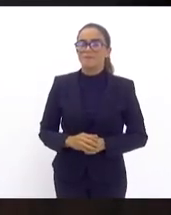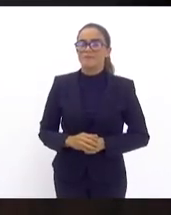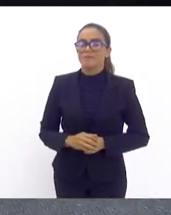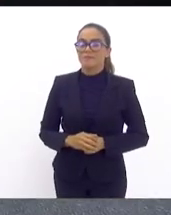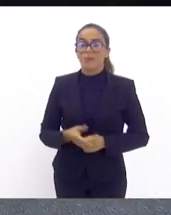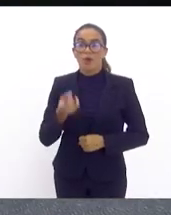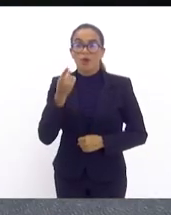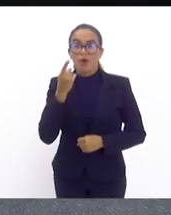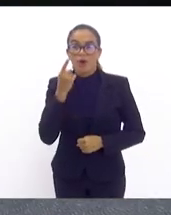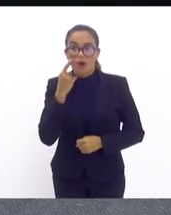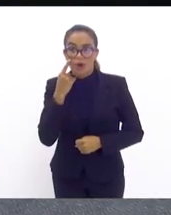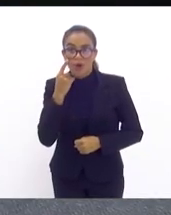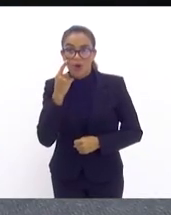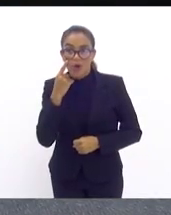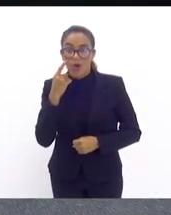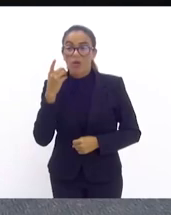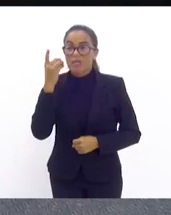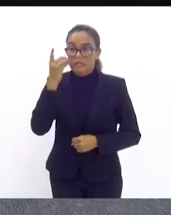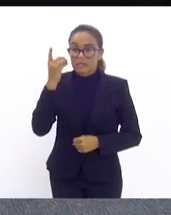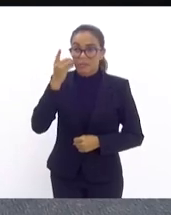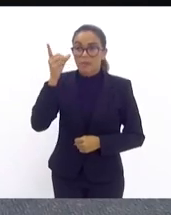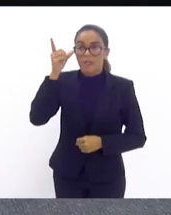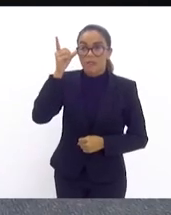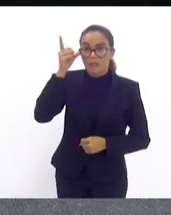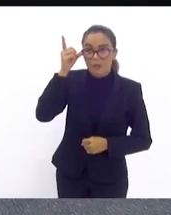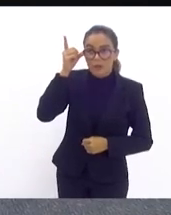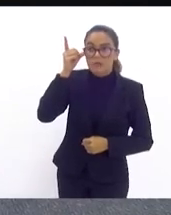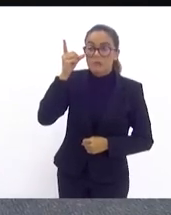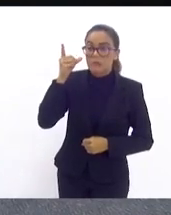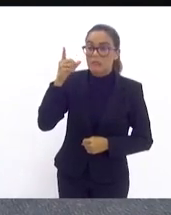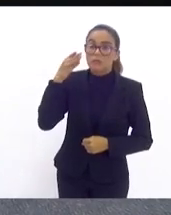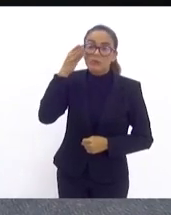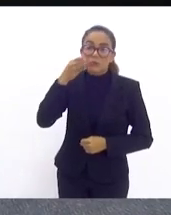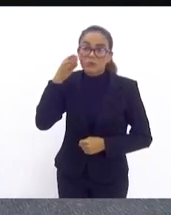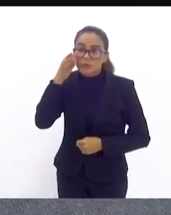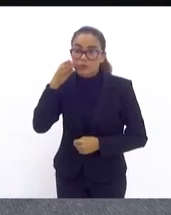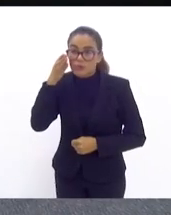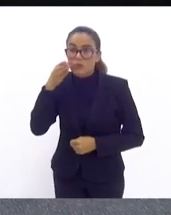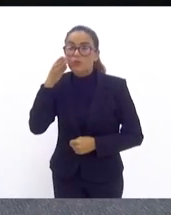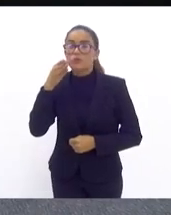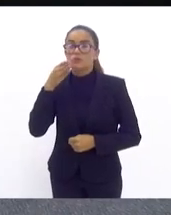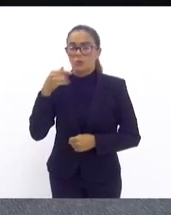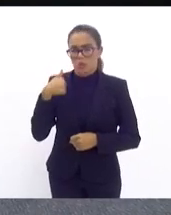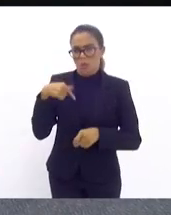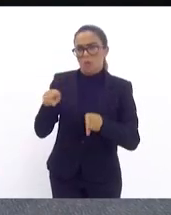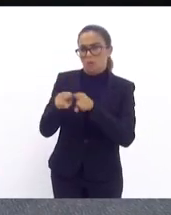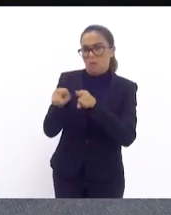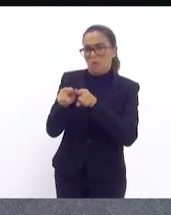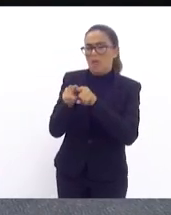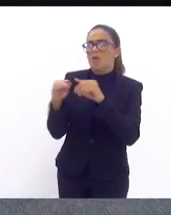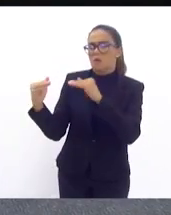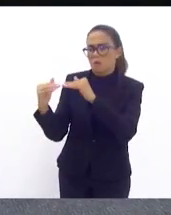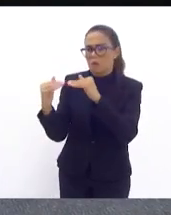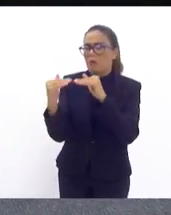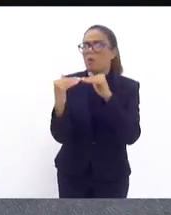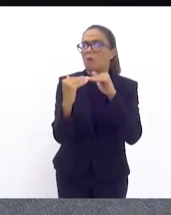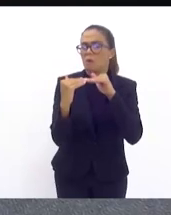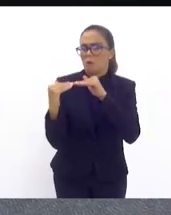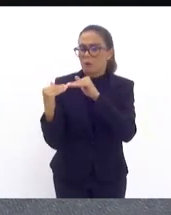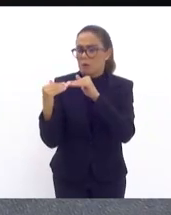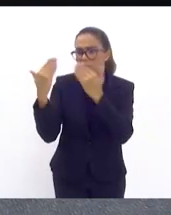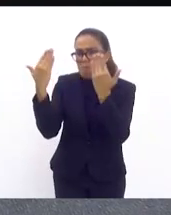ordem aqui deputada Lucinha as suas palavras eu também sou de acordo como deputado Sérgio Fernandes